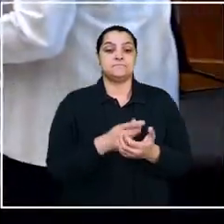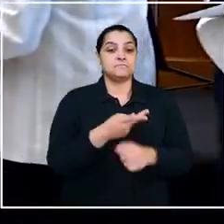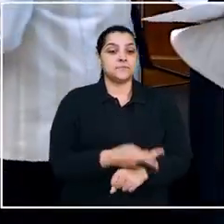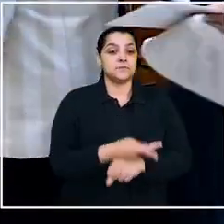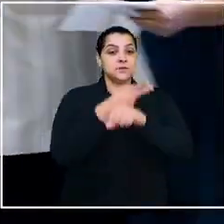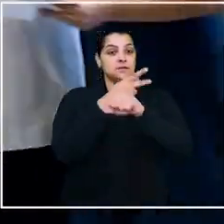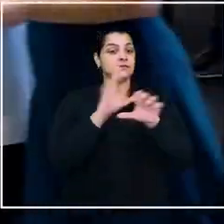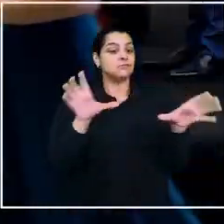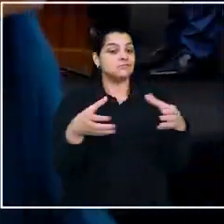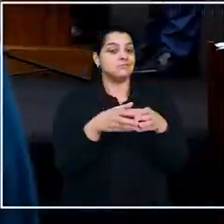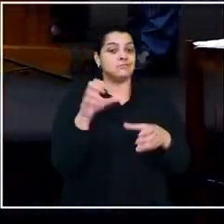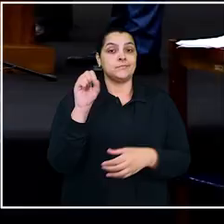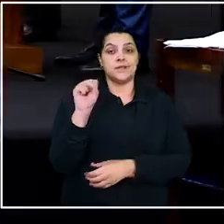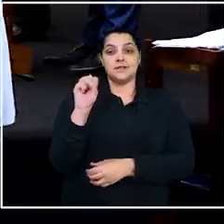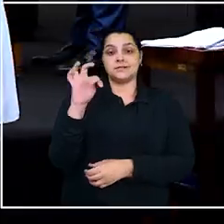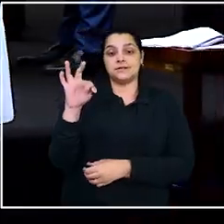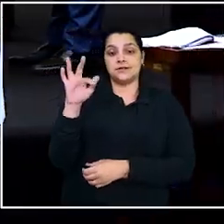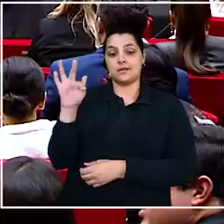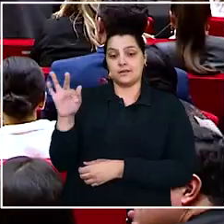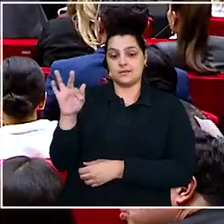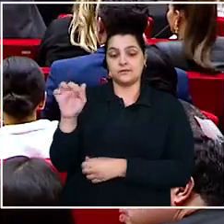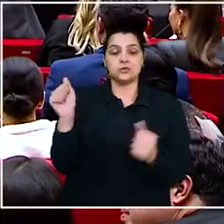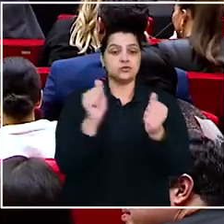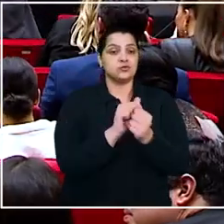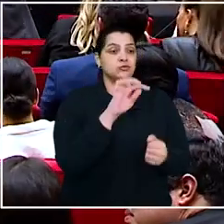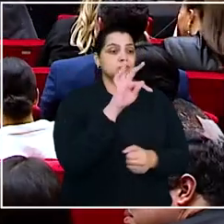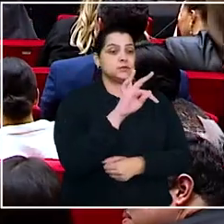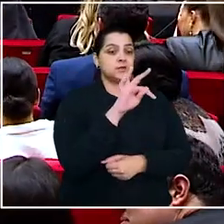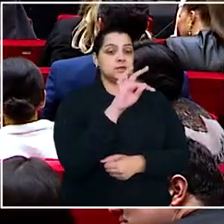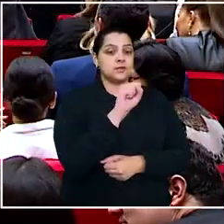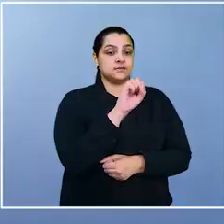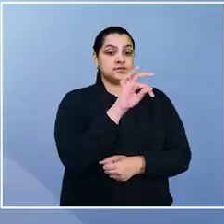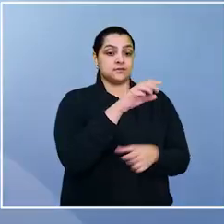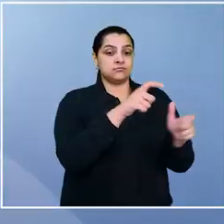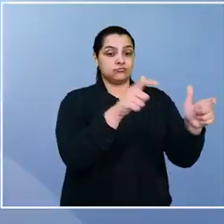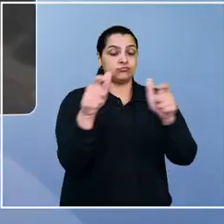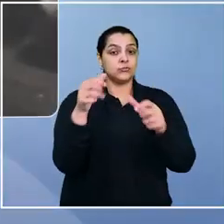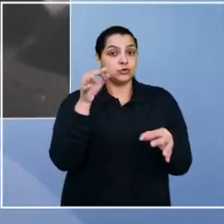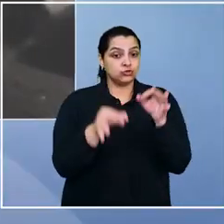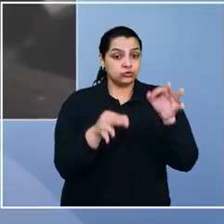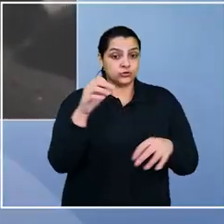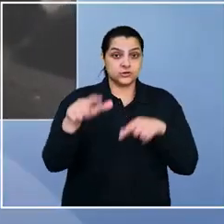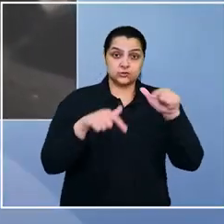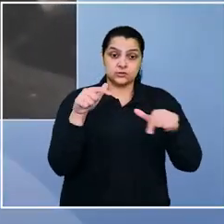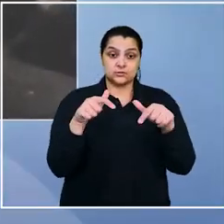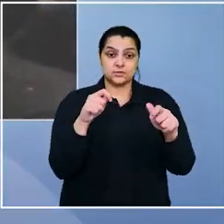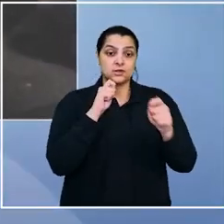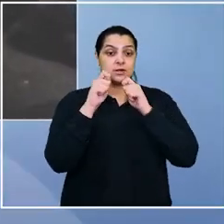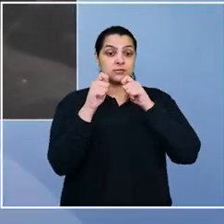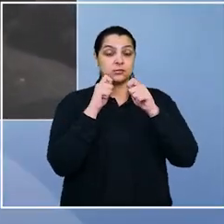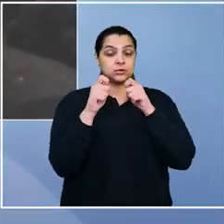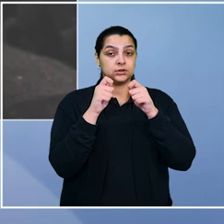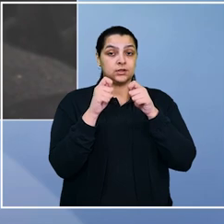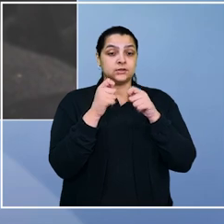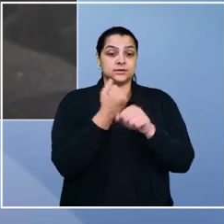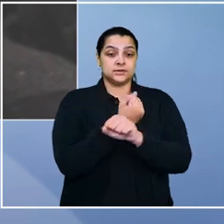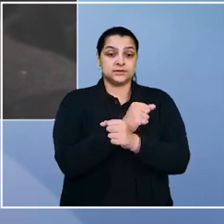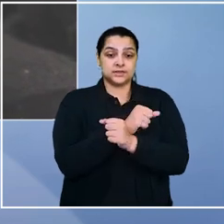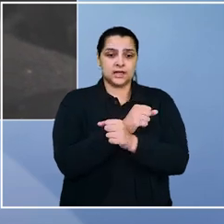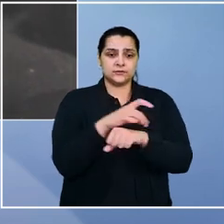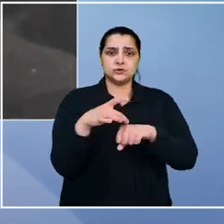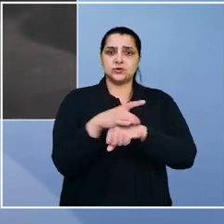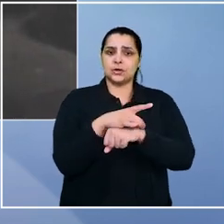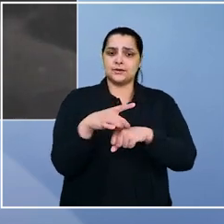premiação é uma ação conjunta do STF com os tribunais superiores. No eixo Justiça do Trabalho, a reportagem